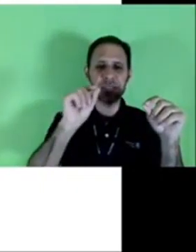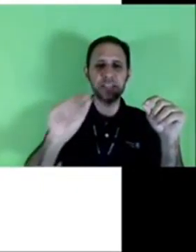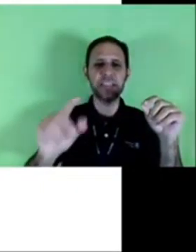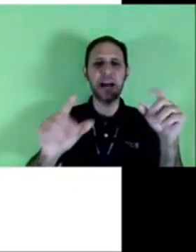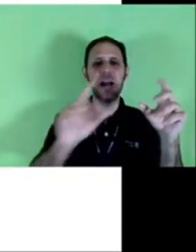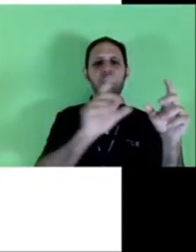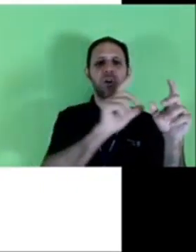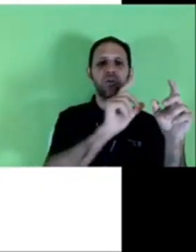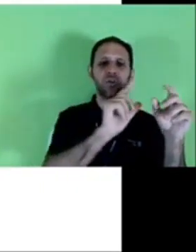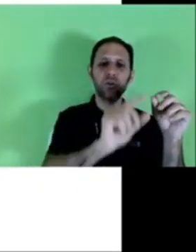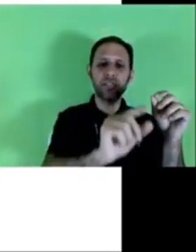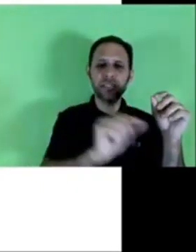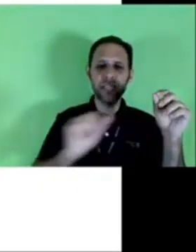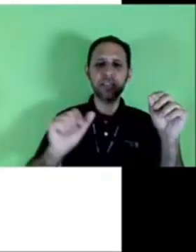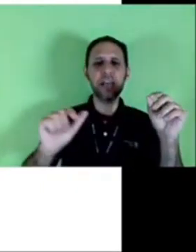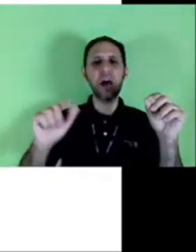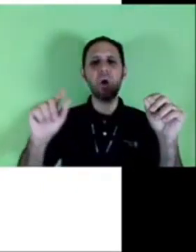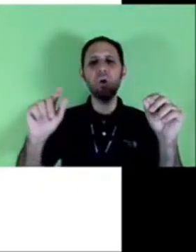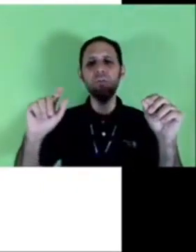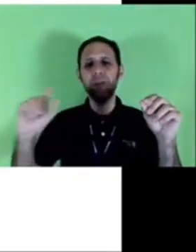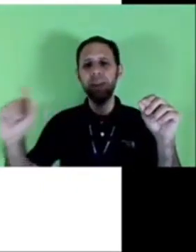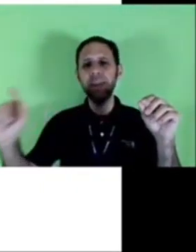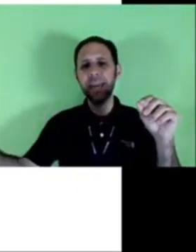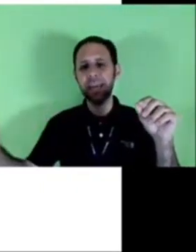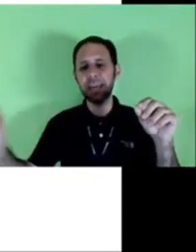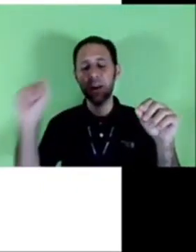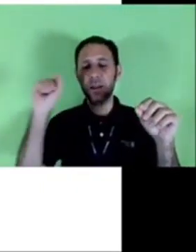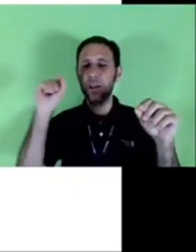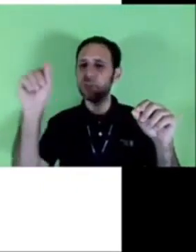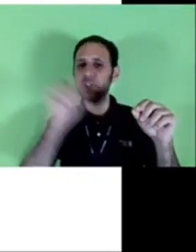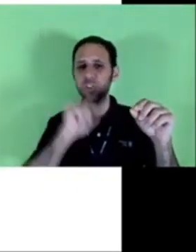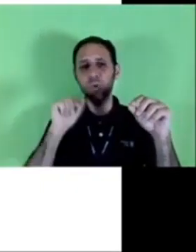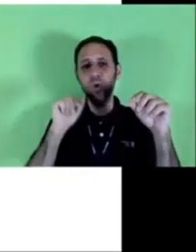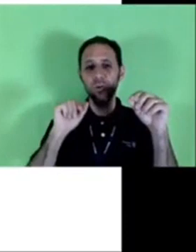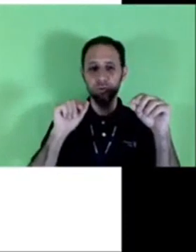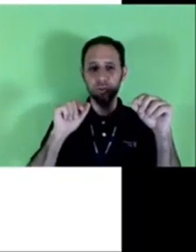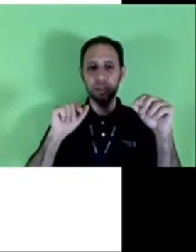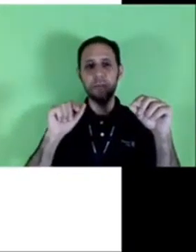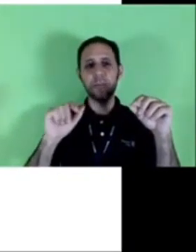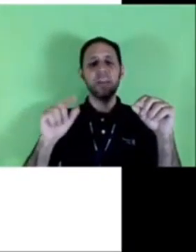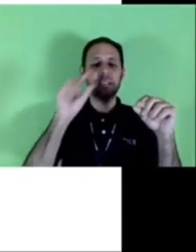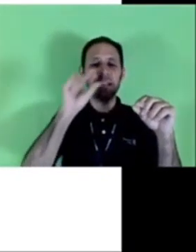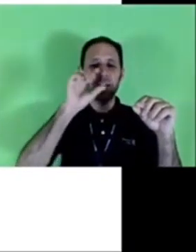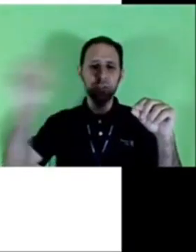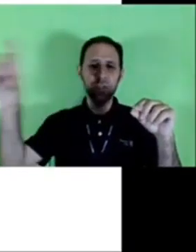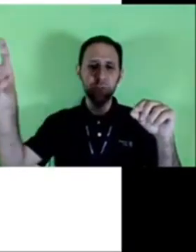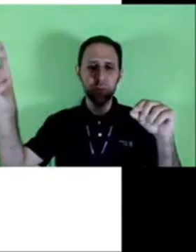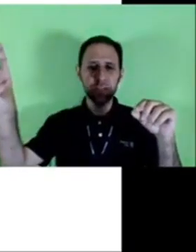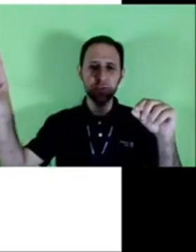vai sempre se iniciar como solicita ou vem requerer dois pontos você tem as suas informações